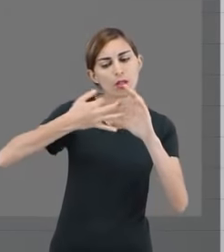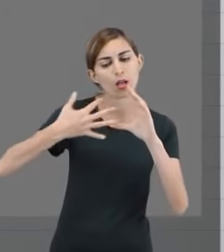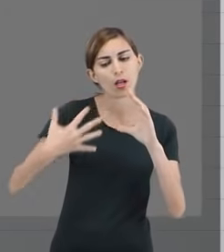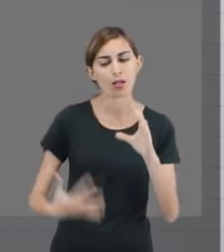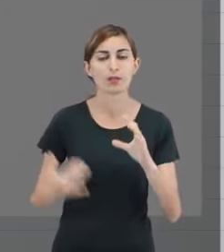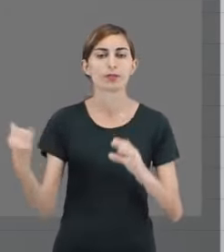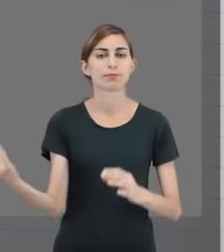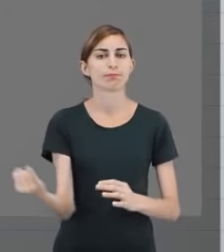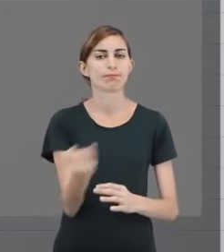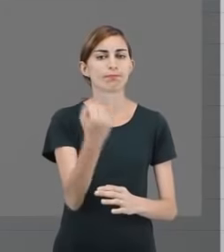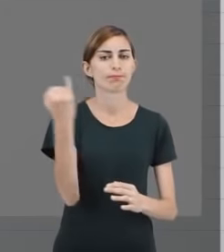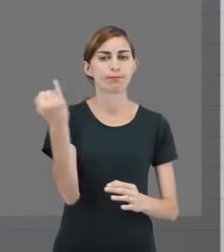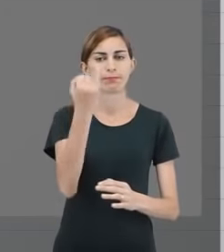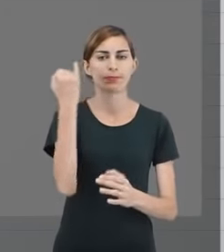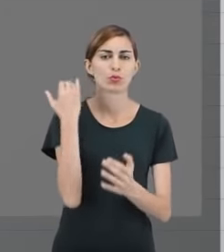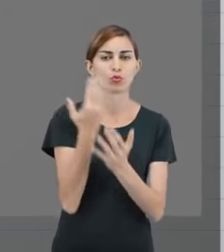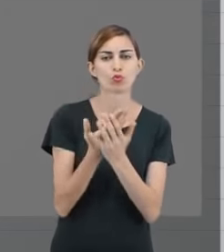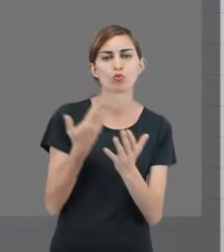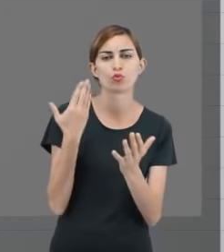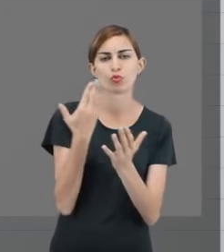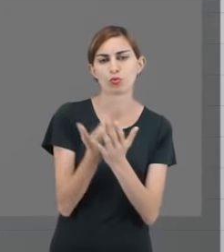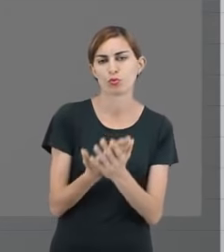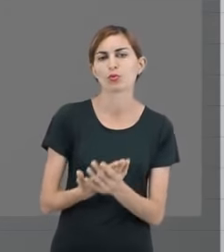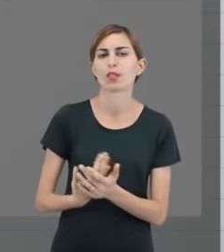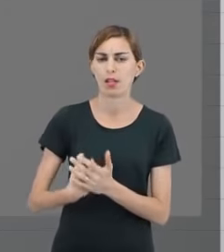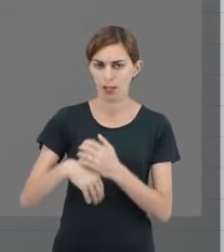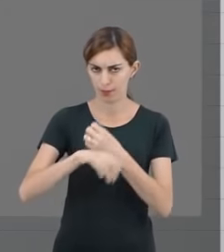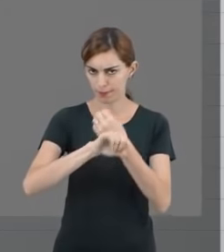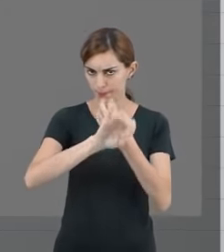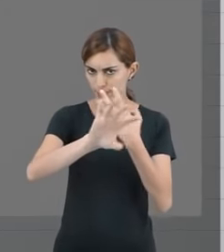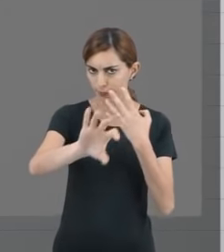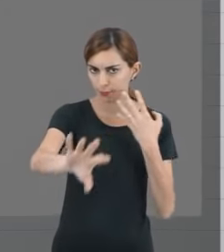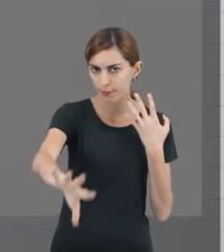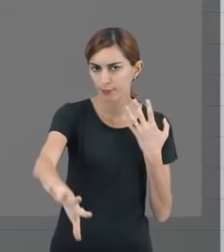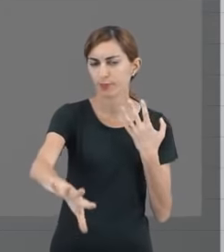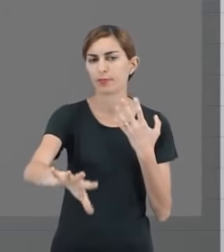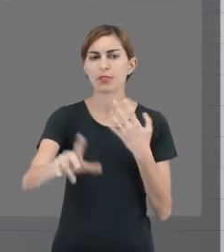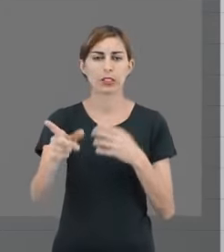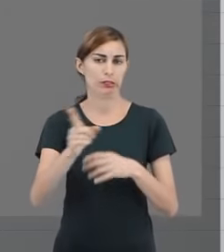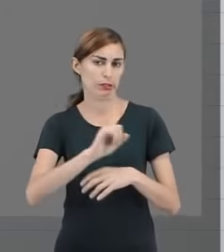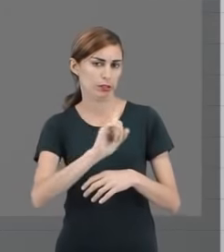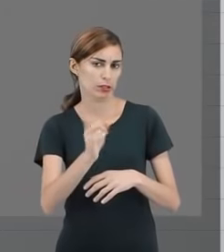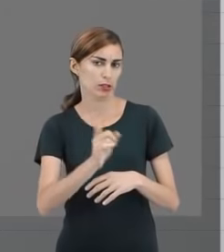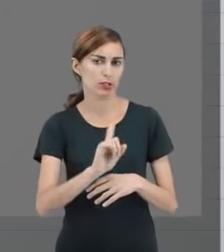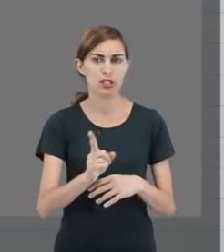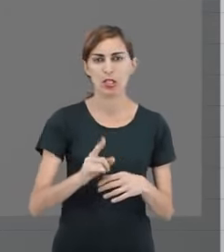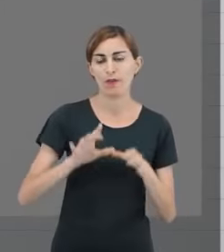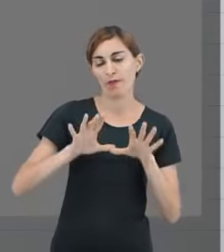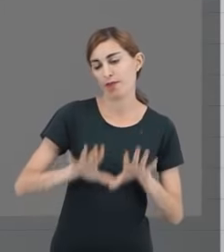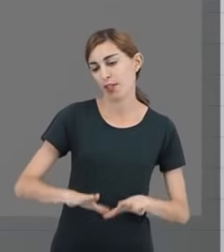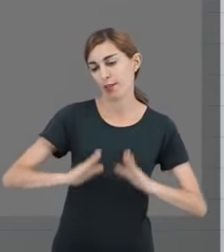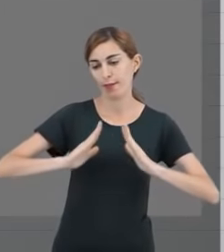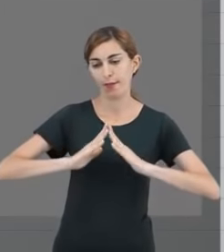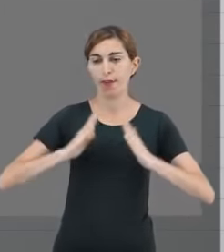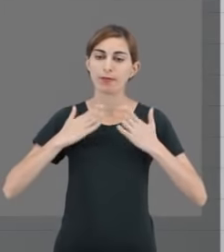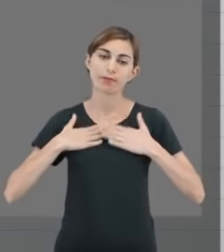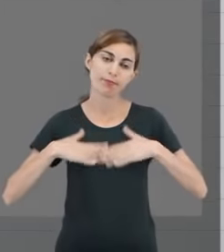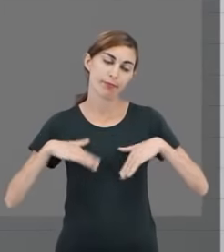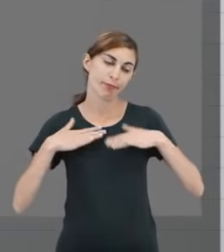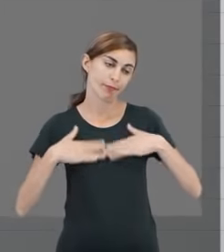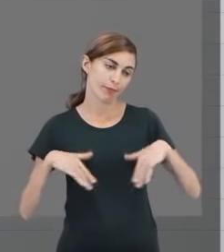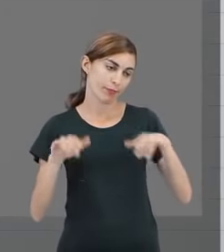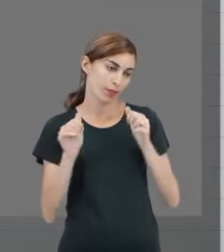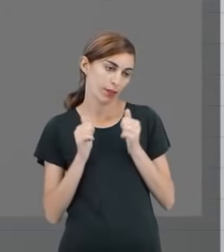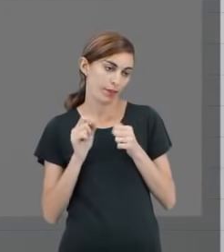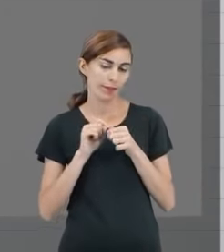muito importantes. Estudar na educação à distância não é ficar em casa sem fazer